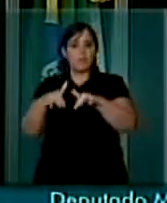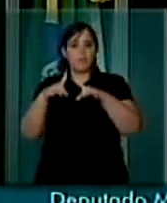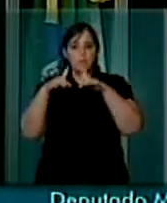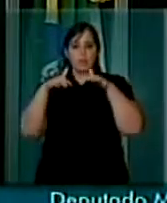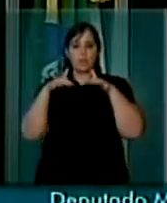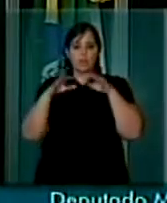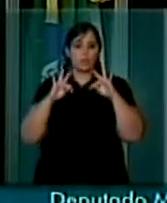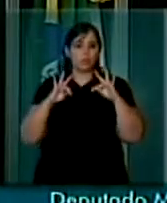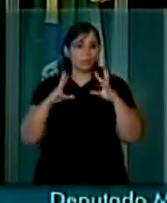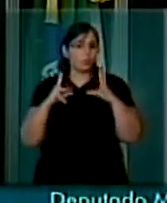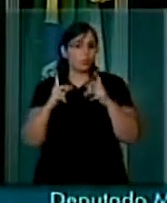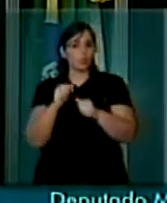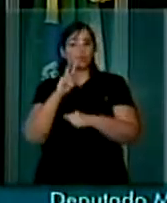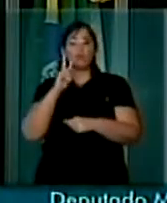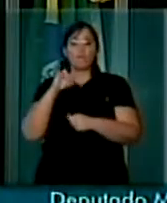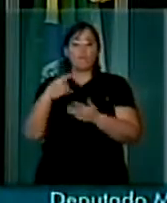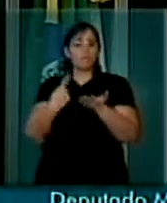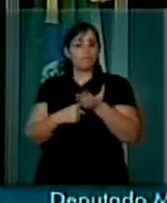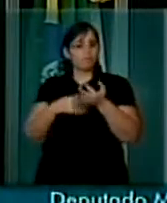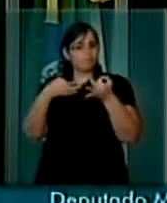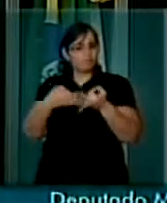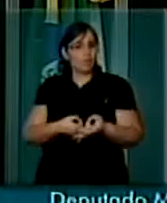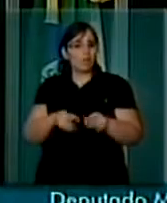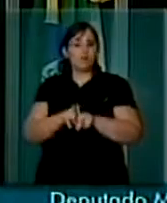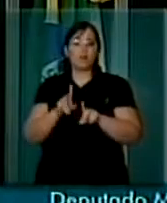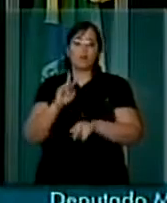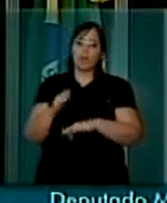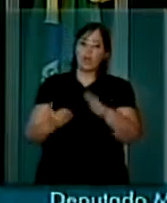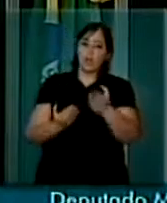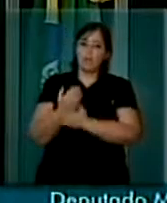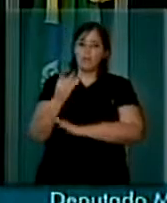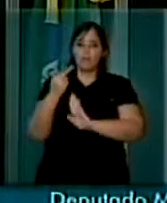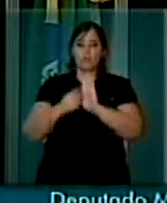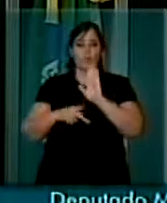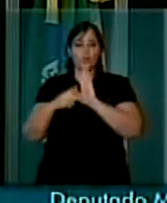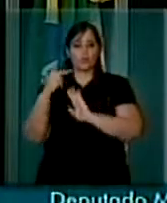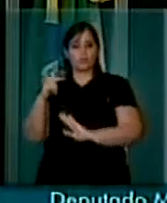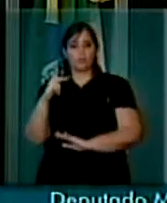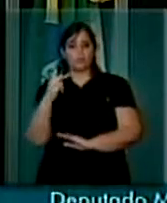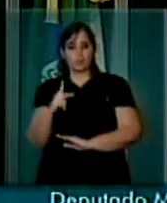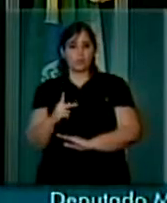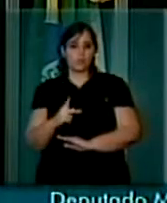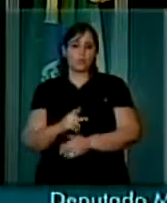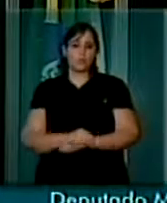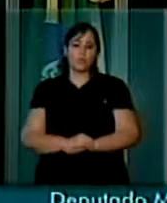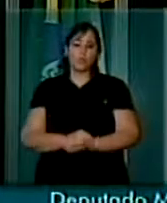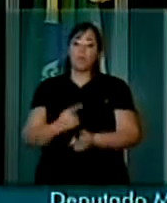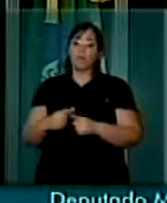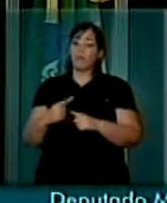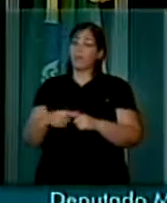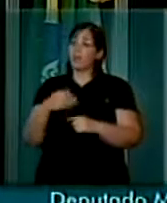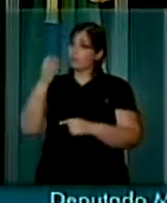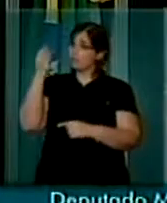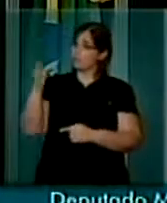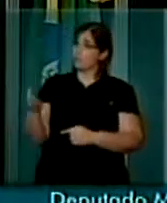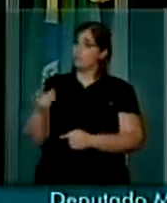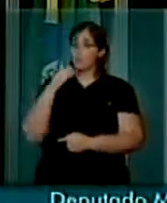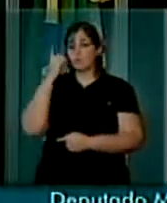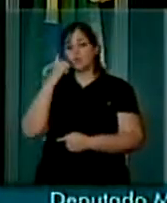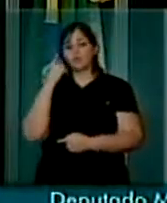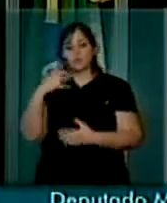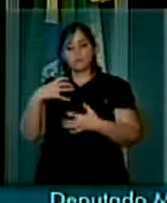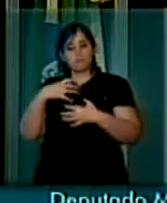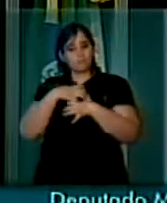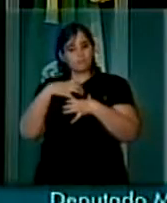vai confirmar e vai aprovar esse projeto, porque V. Exª, pela